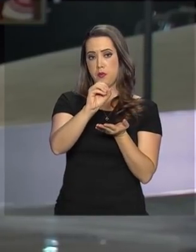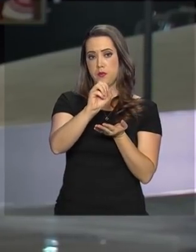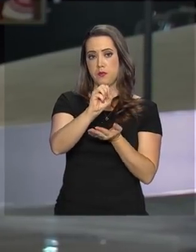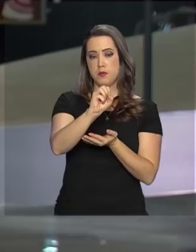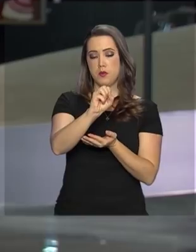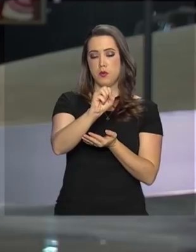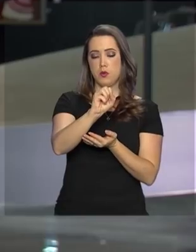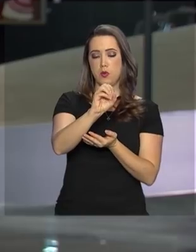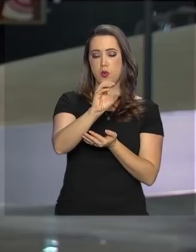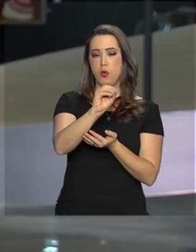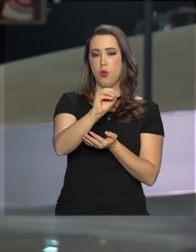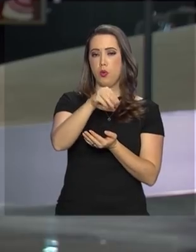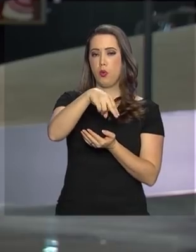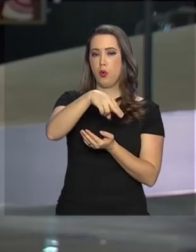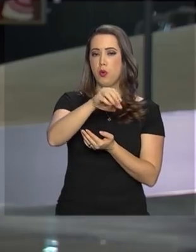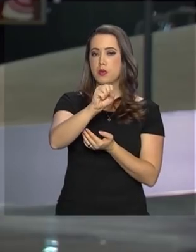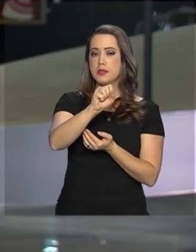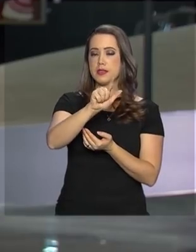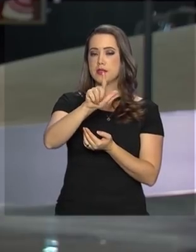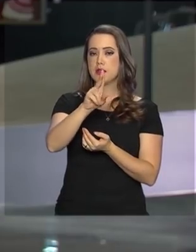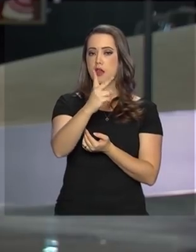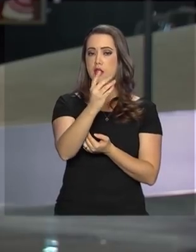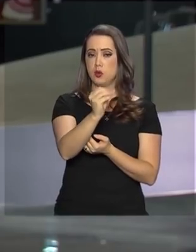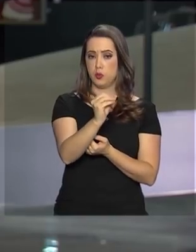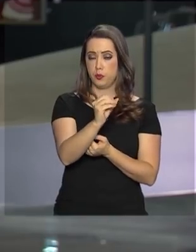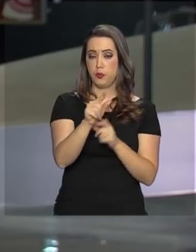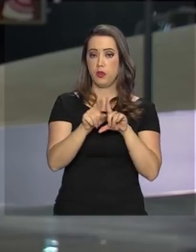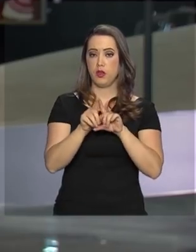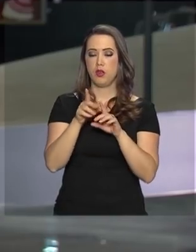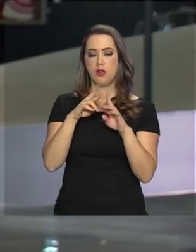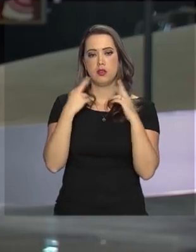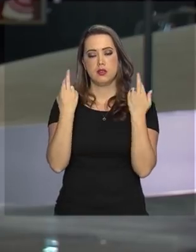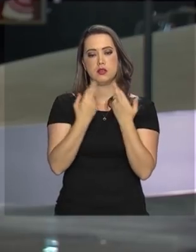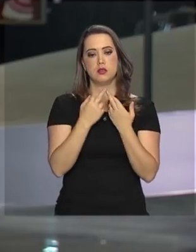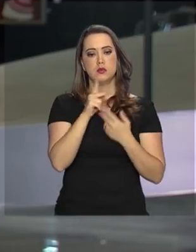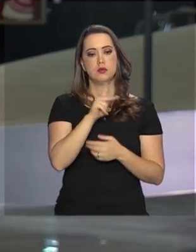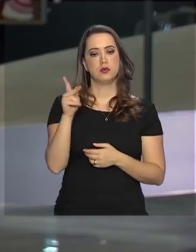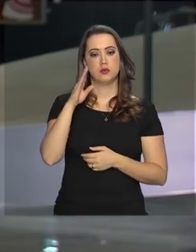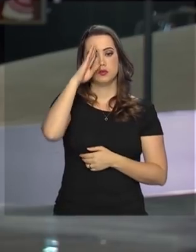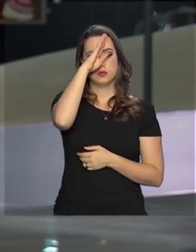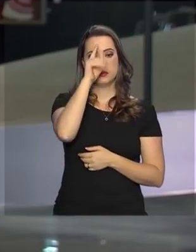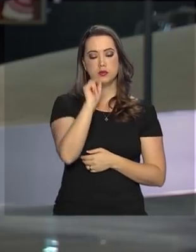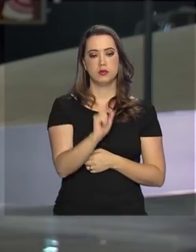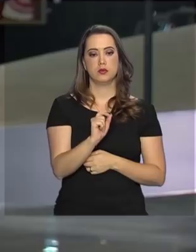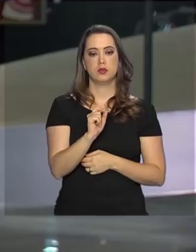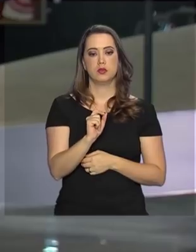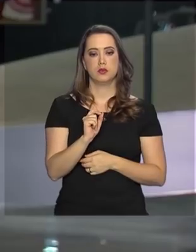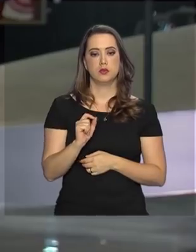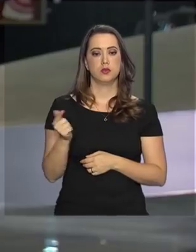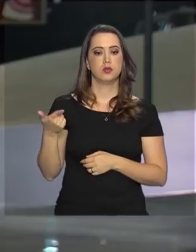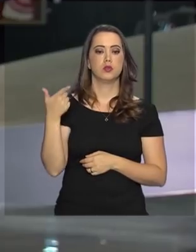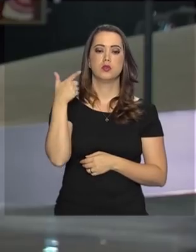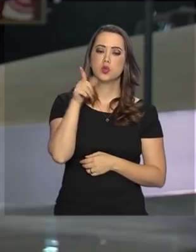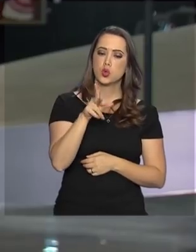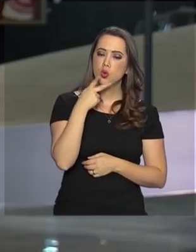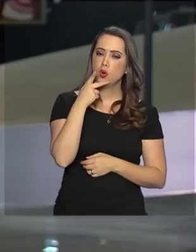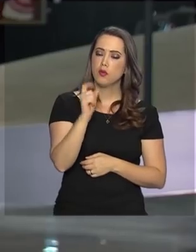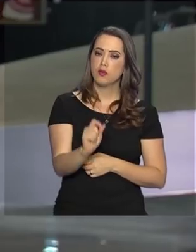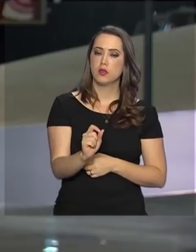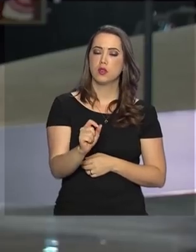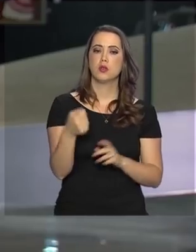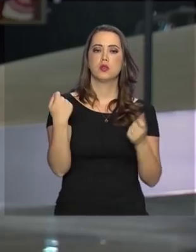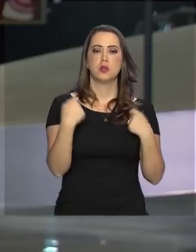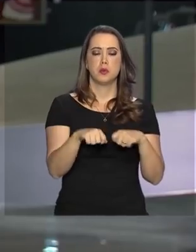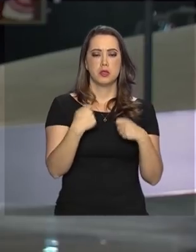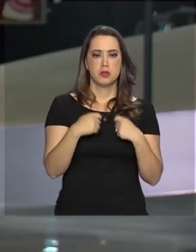e autoridades. Segundo o porta-voz durante a reunião, o presidente Jair Bolsonaro voltou a afirmar que